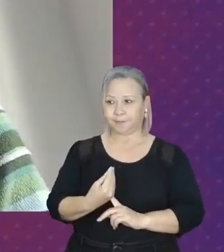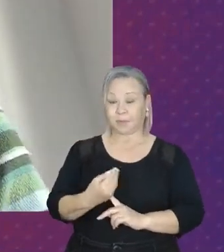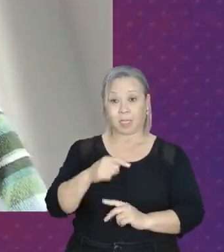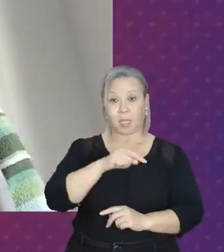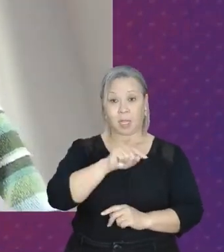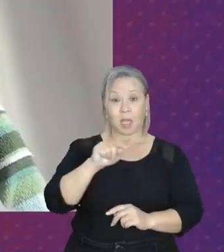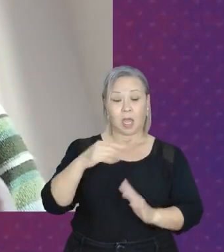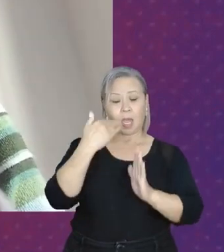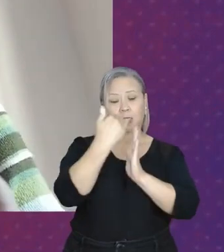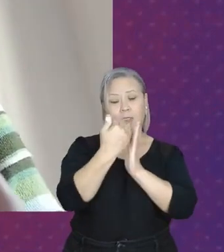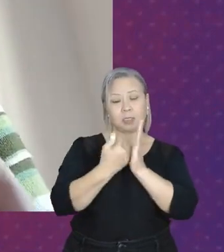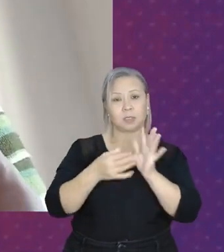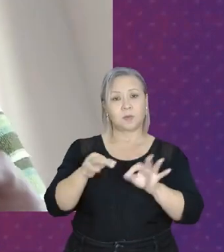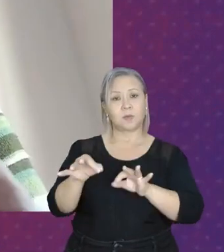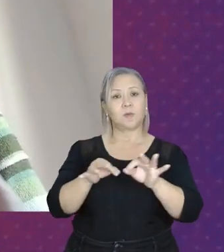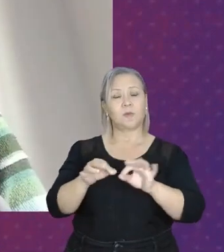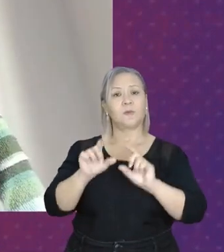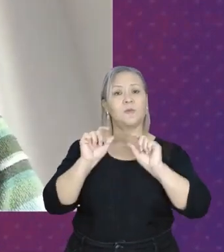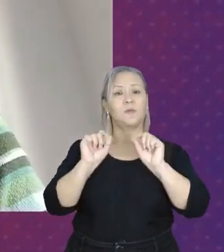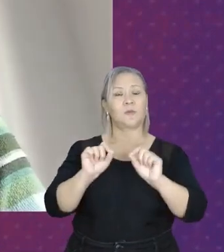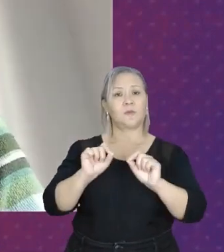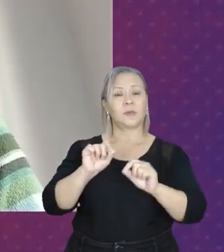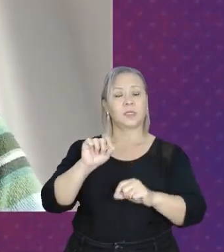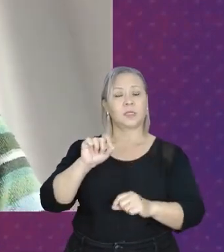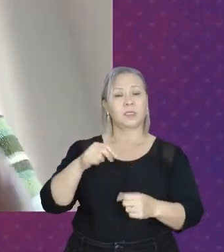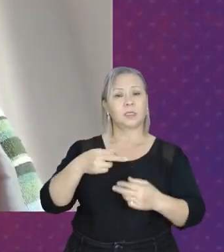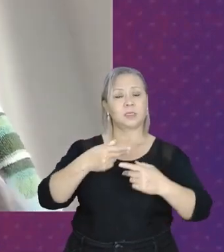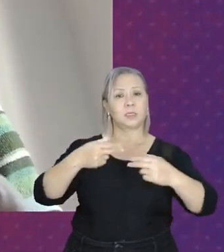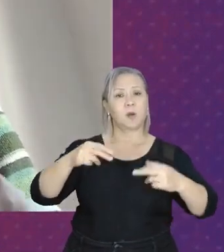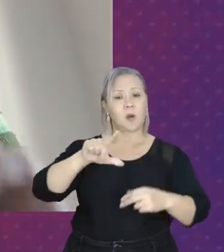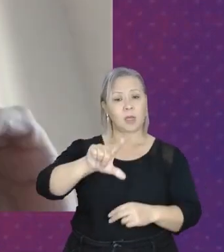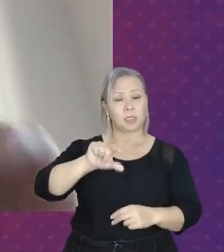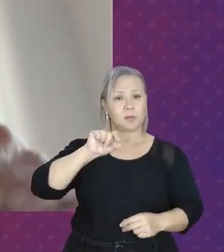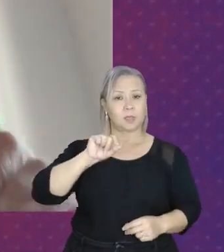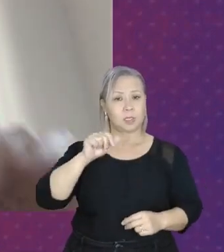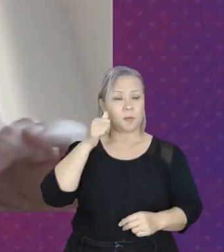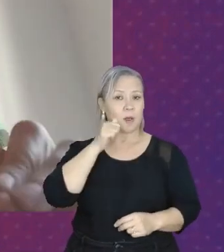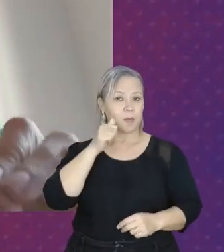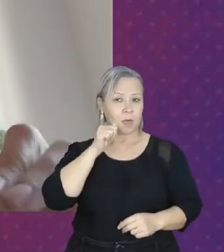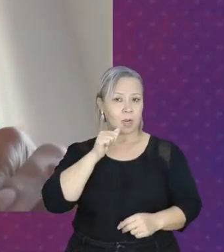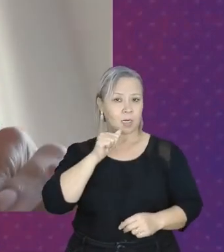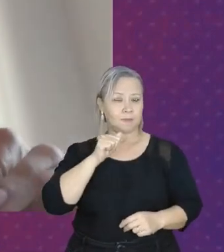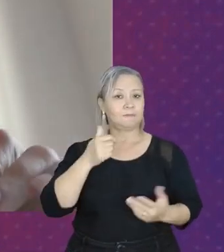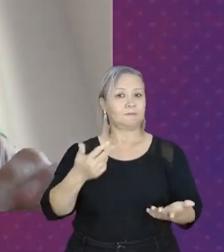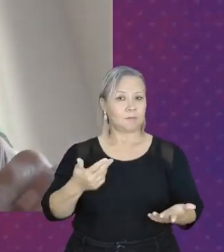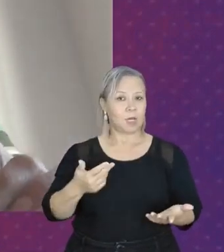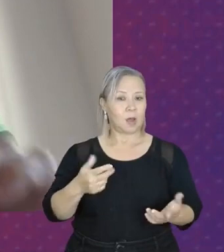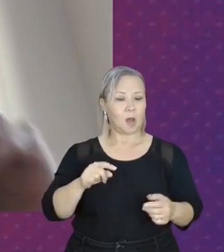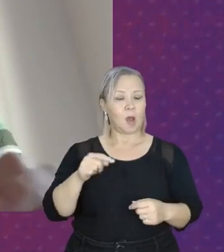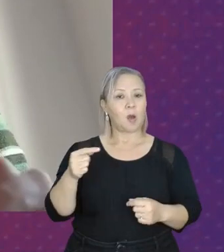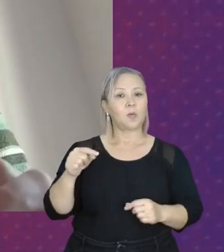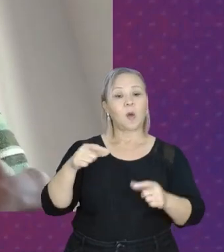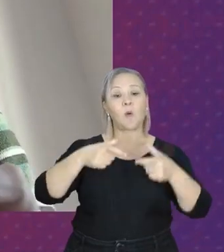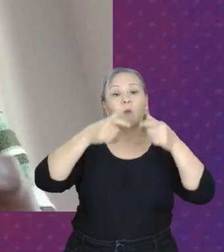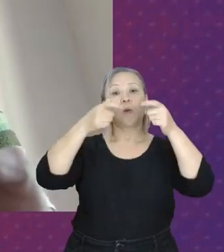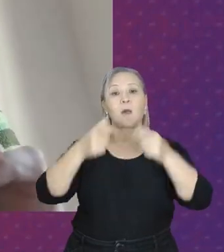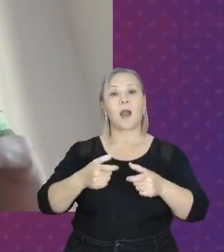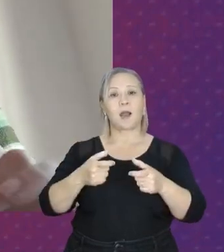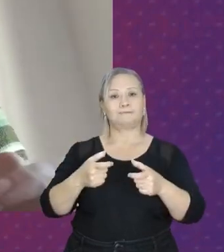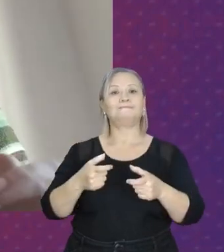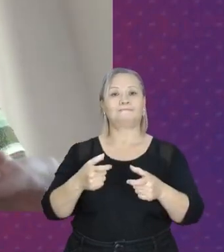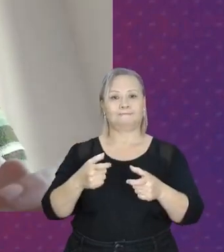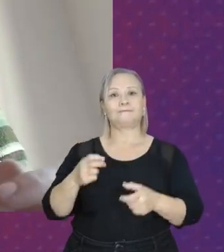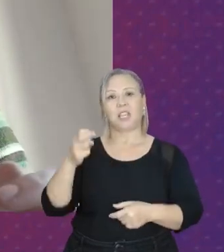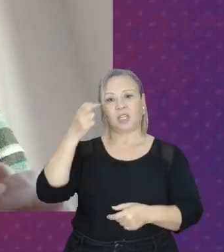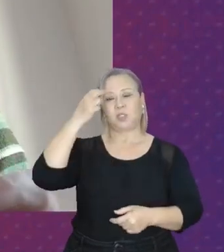programa fazer um recorte específico para as mulheres, pontos de cultura feministas. Isso é uma coisa muito